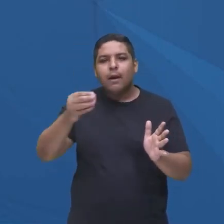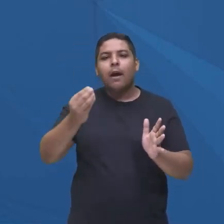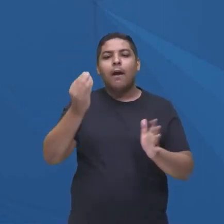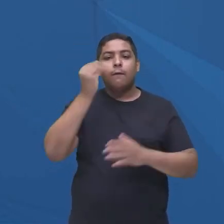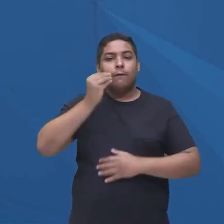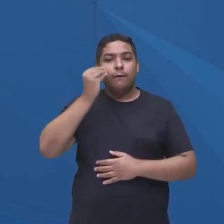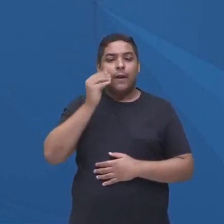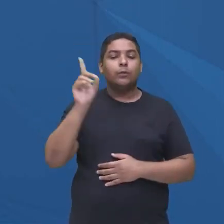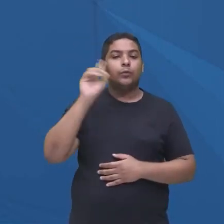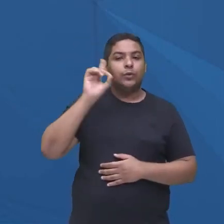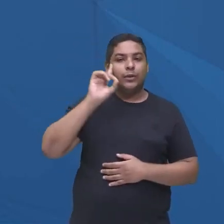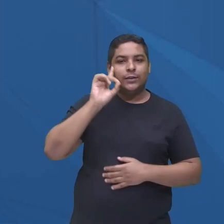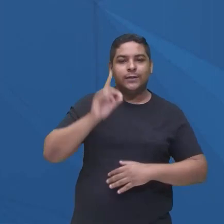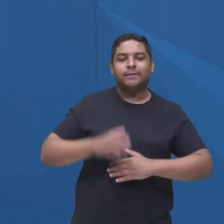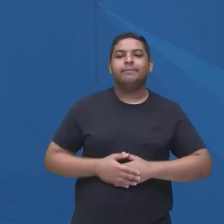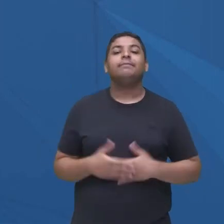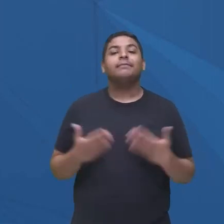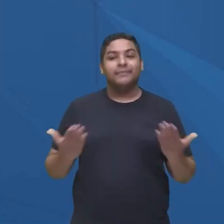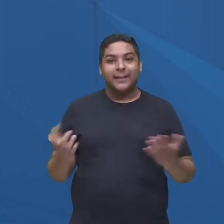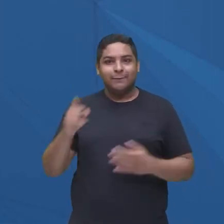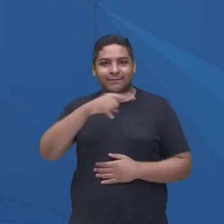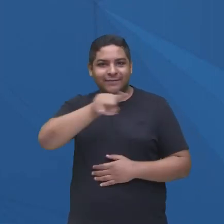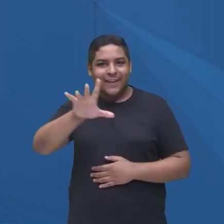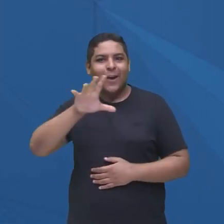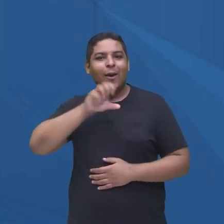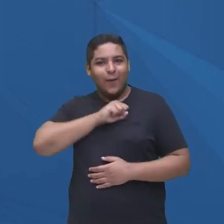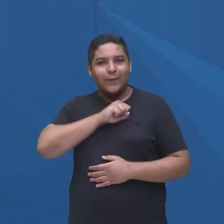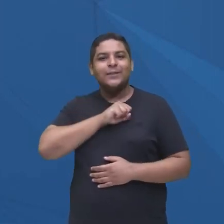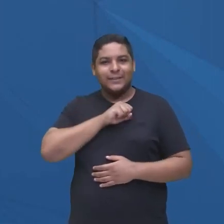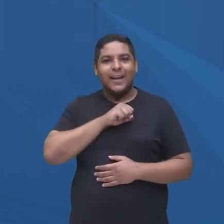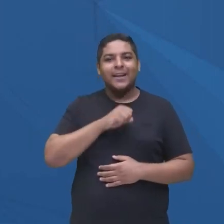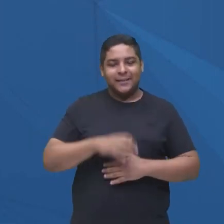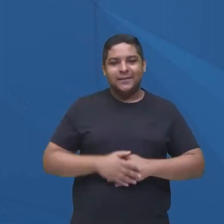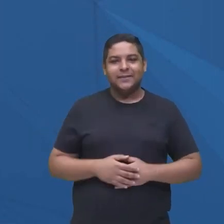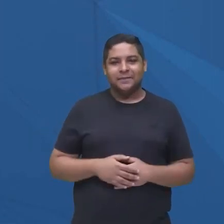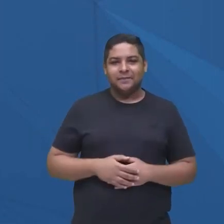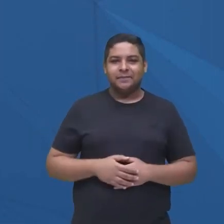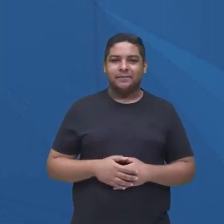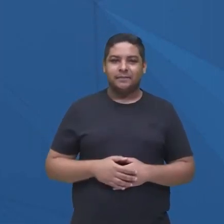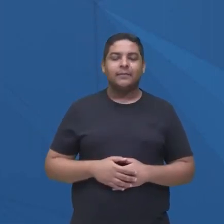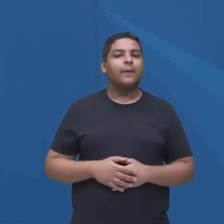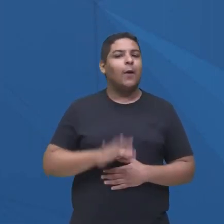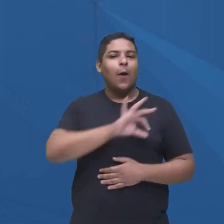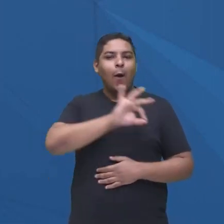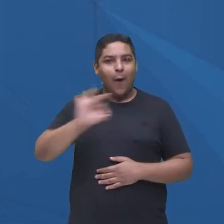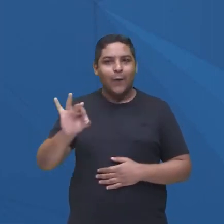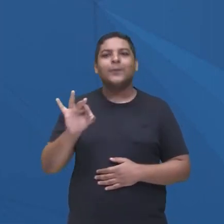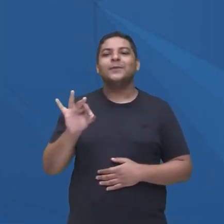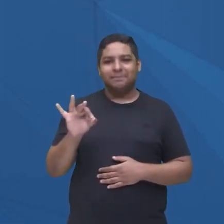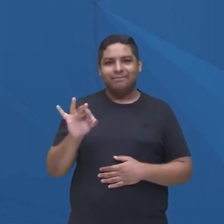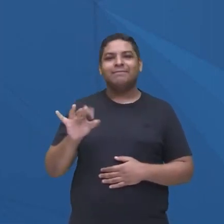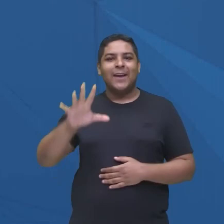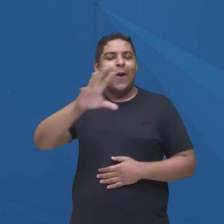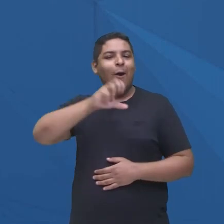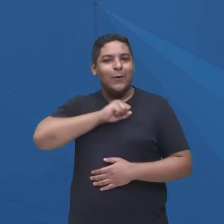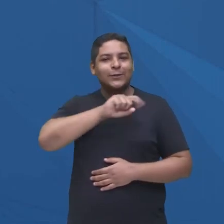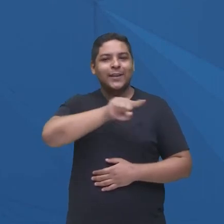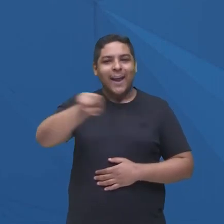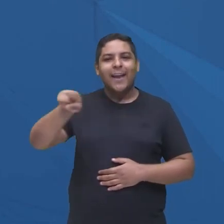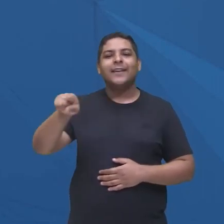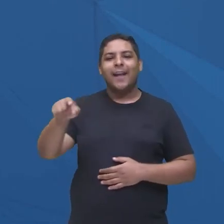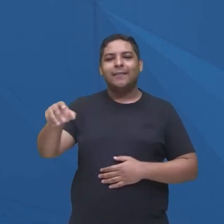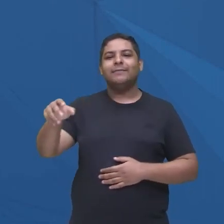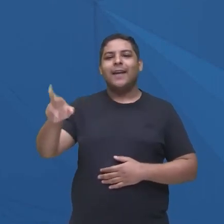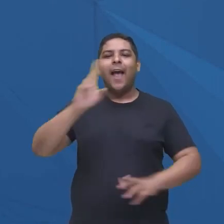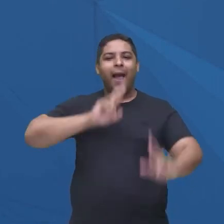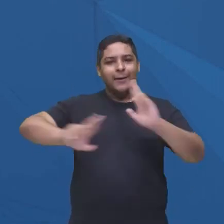dia, tá bom? Então, gente, gostaram do nosso espiaça conversa de hoje? Foi bastante produtivo, gostei da participação de vocês nas